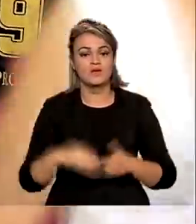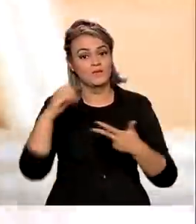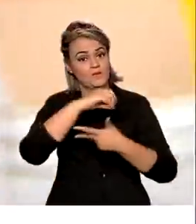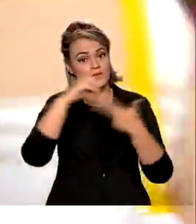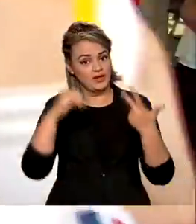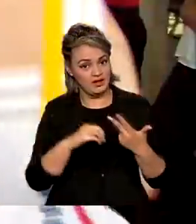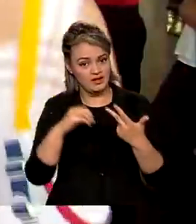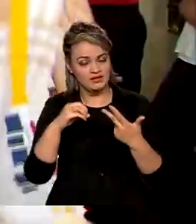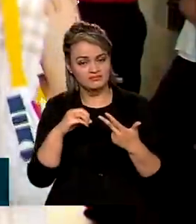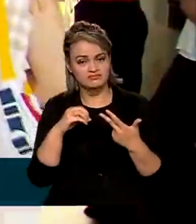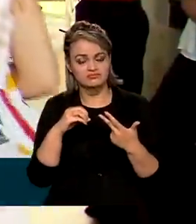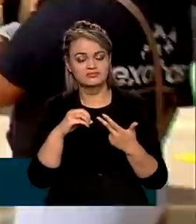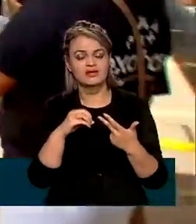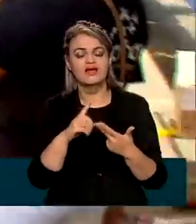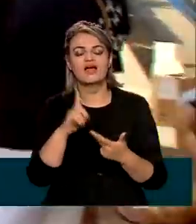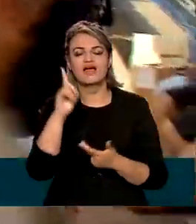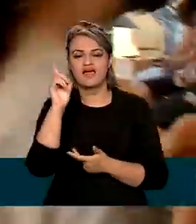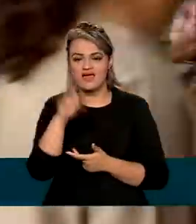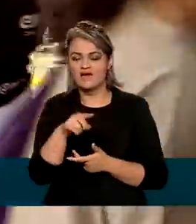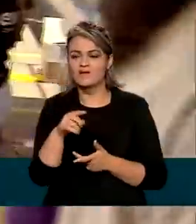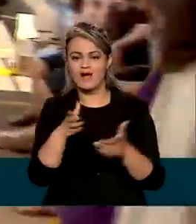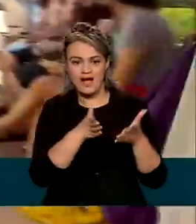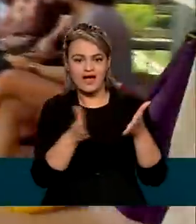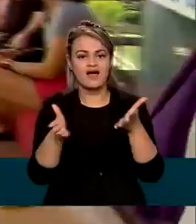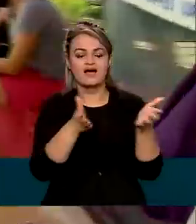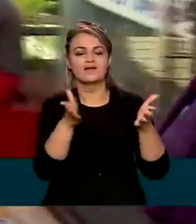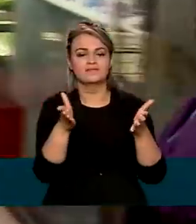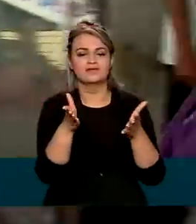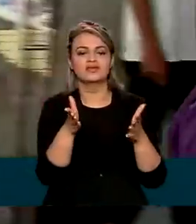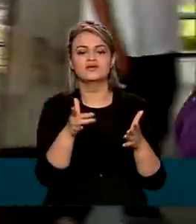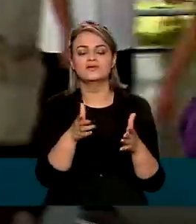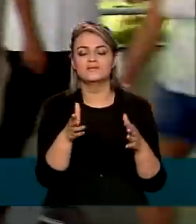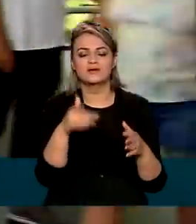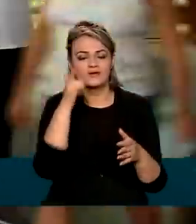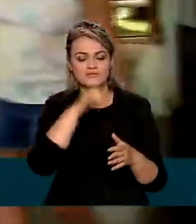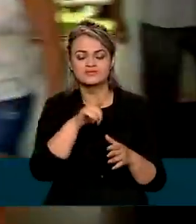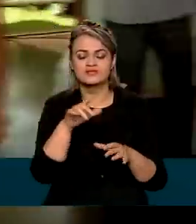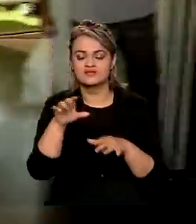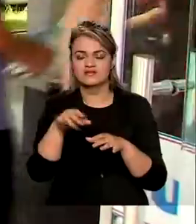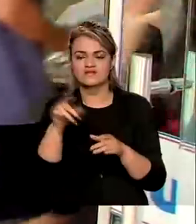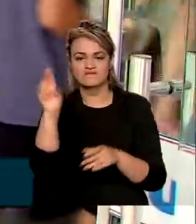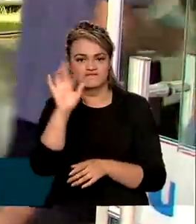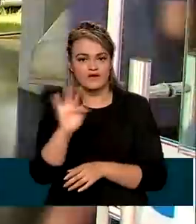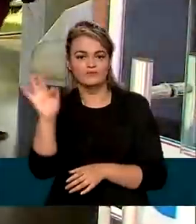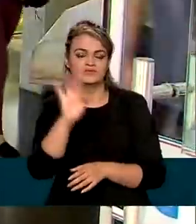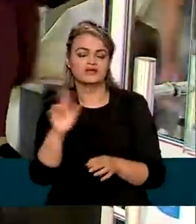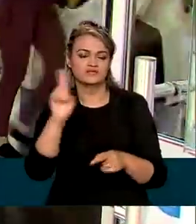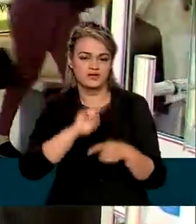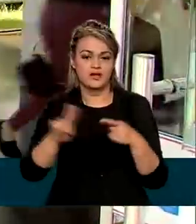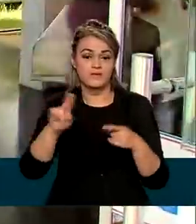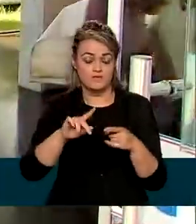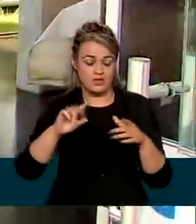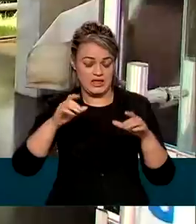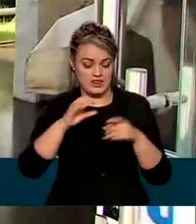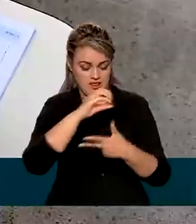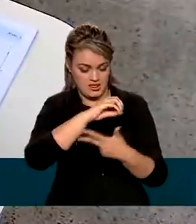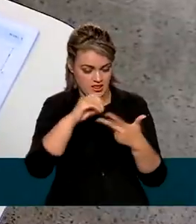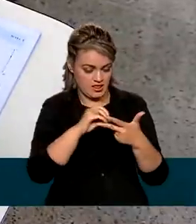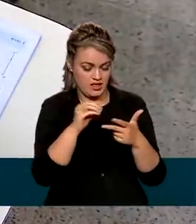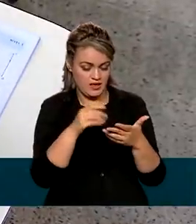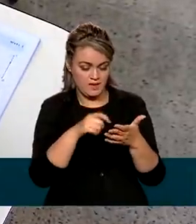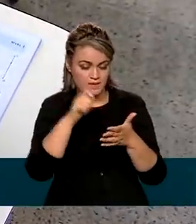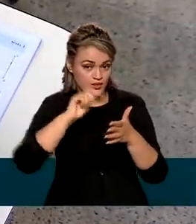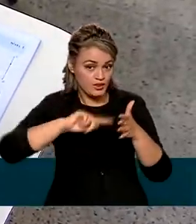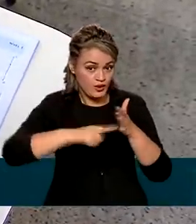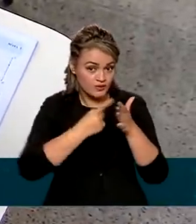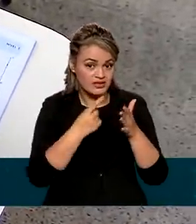Nacional do Ensino Médio é uma das portas de entrada para o ensino superior, já que as notas do teste podem